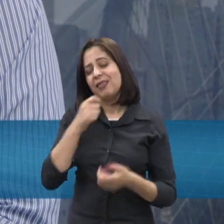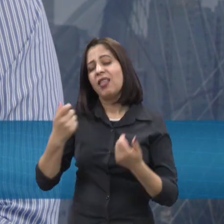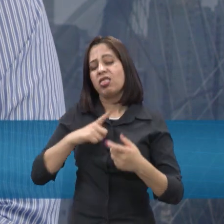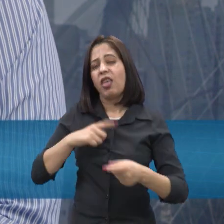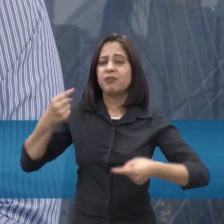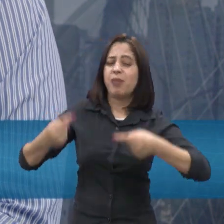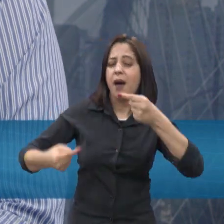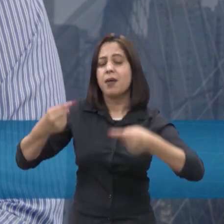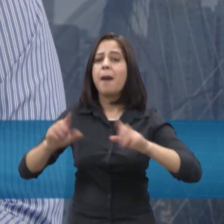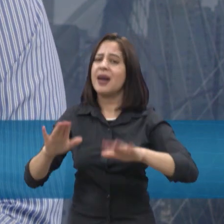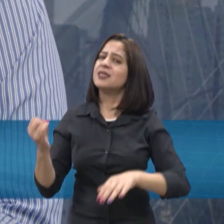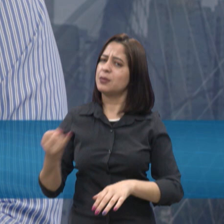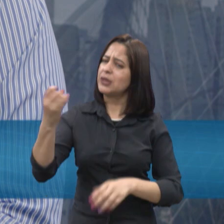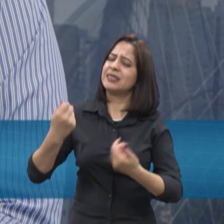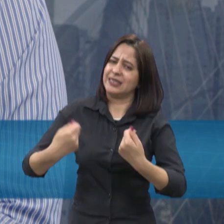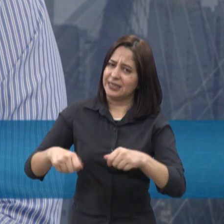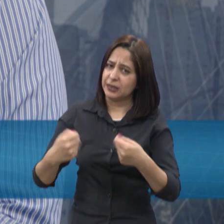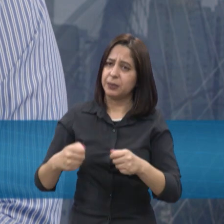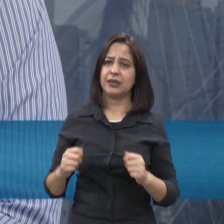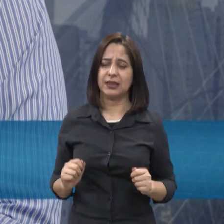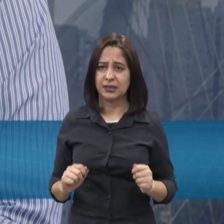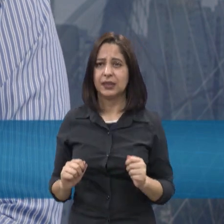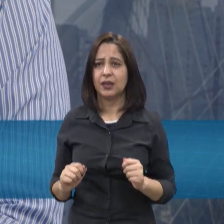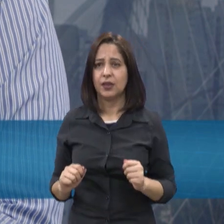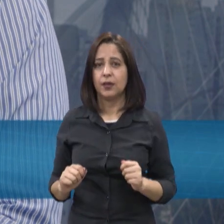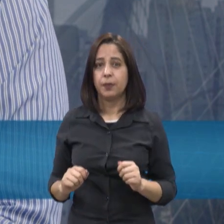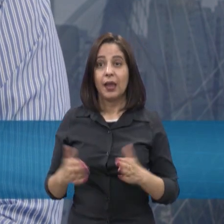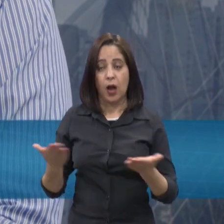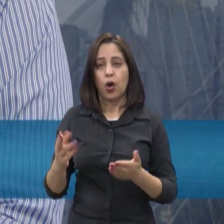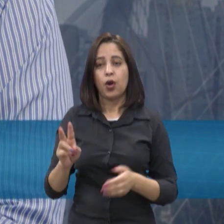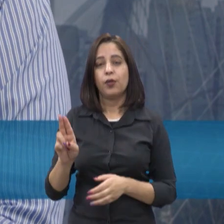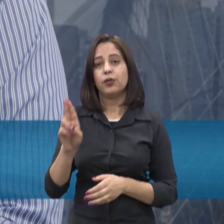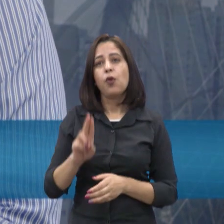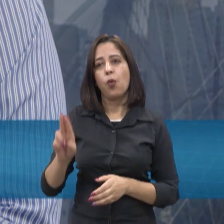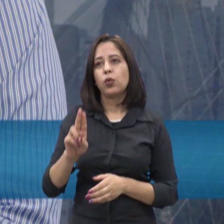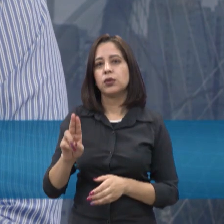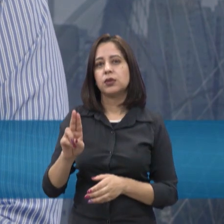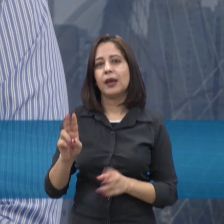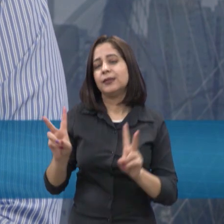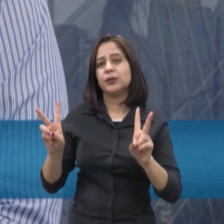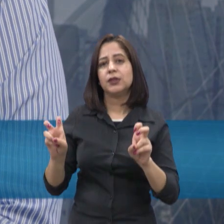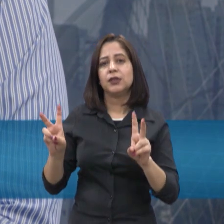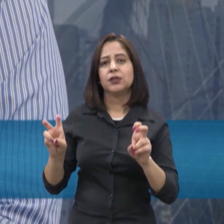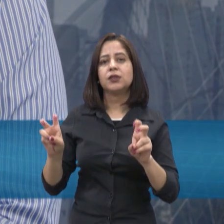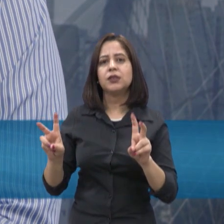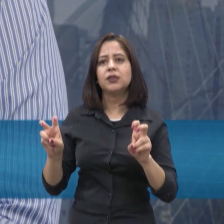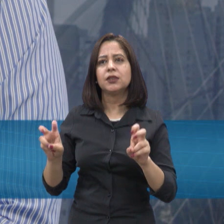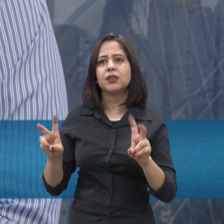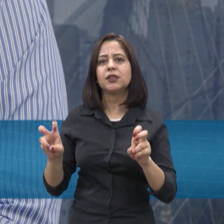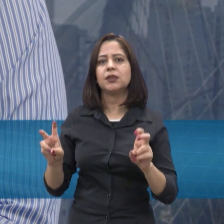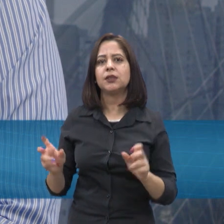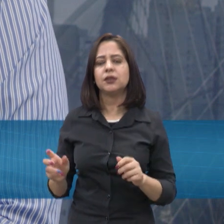é uma discussão importante, mas de qualquer jeito, eu vou usar uma expressão em inglês, mas o upgrade dos sistemas, isso